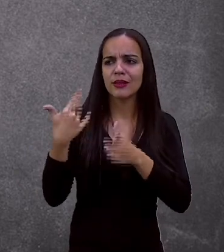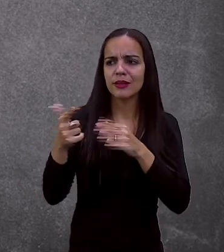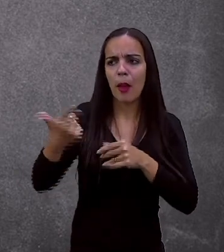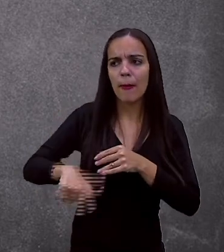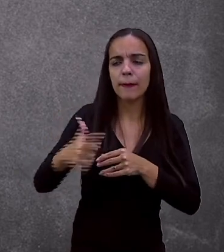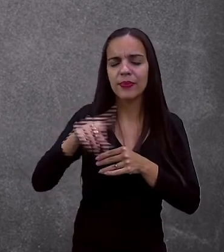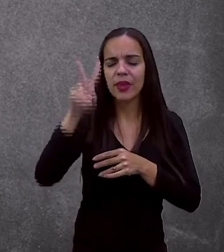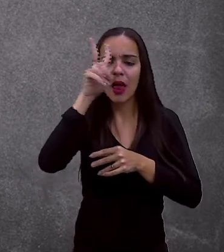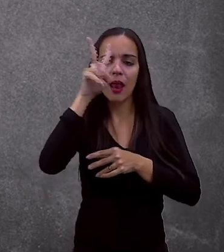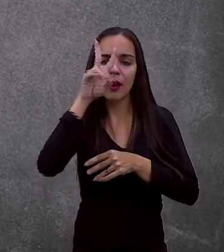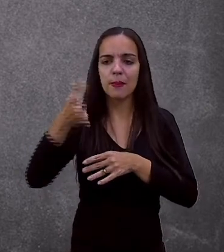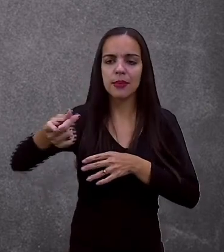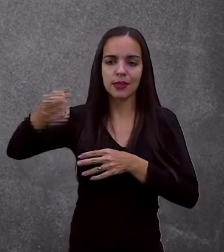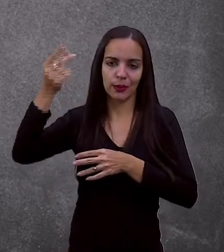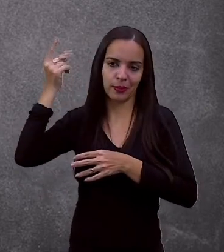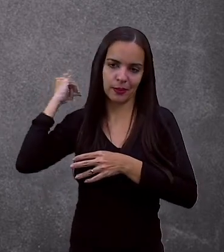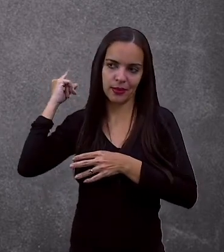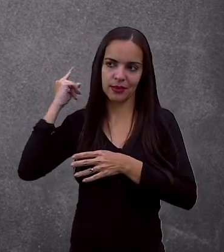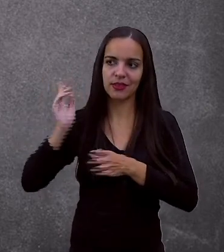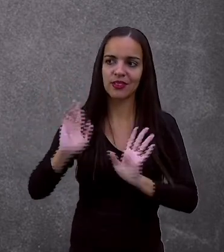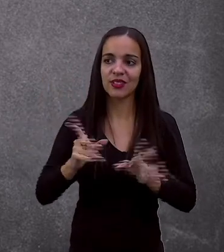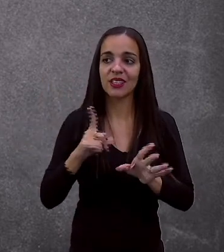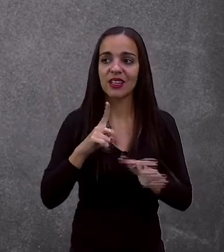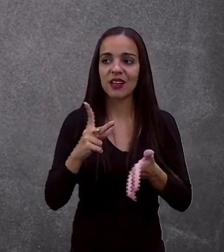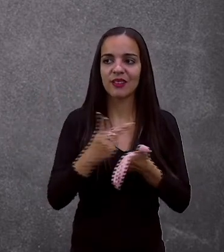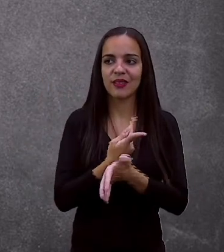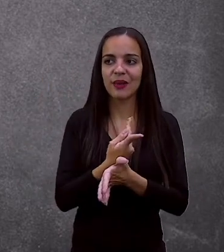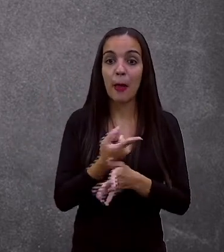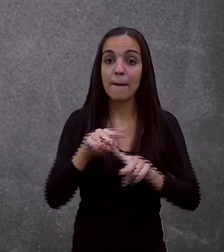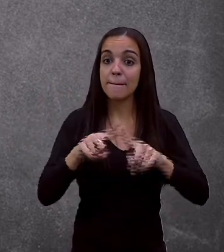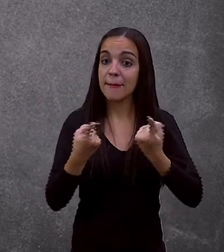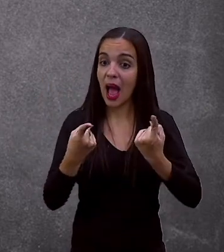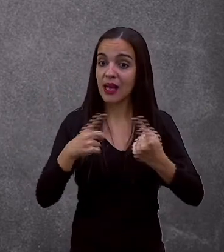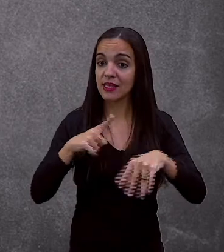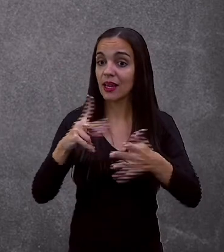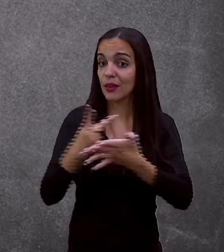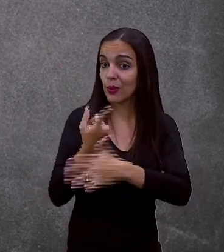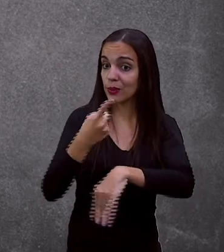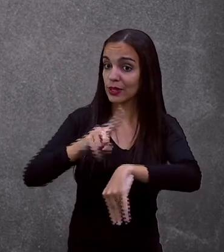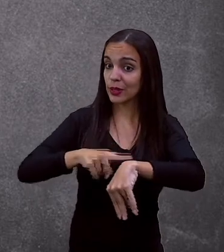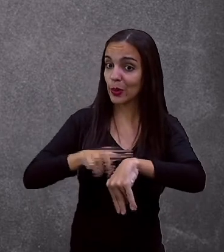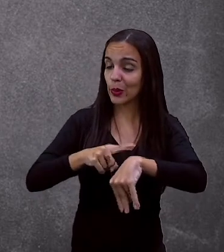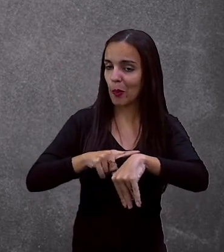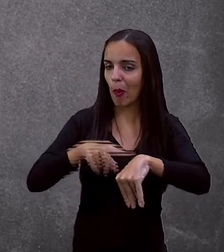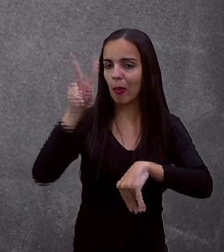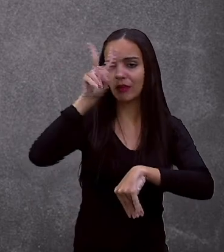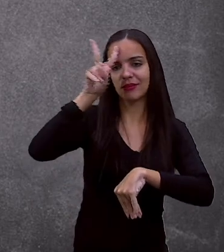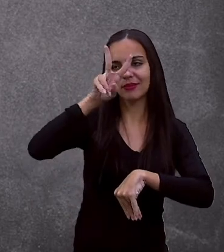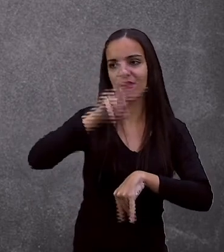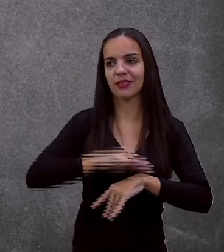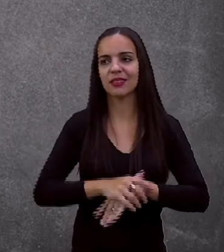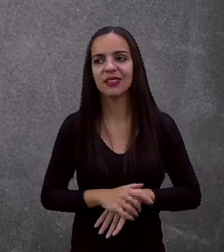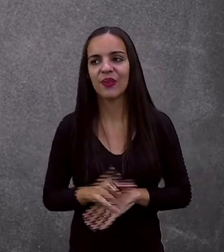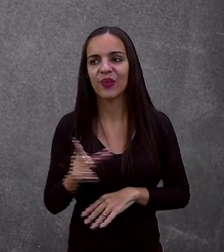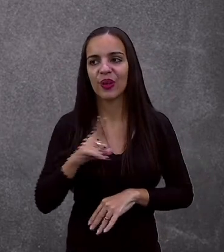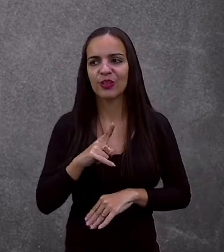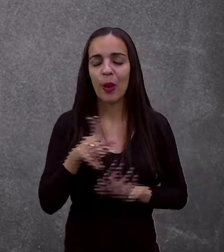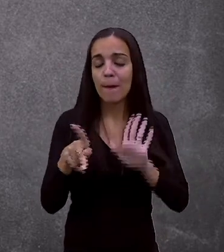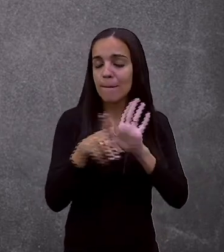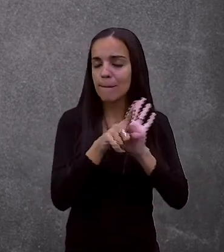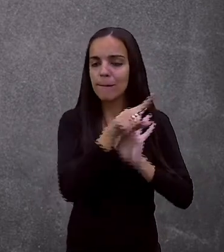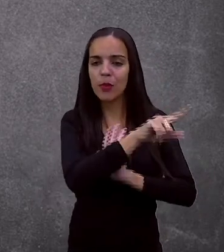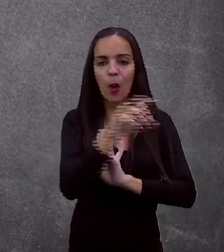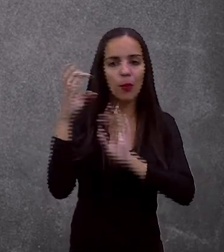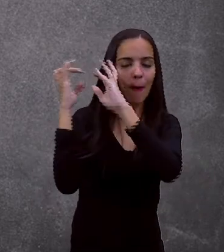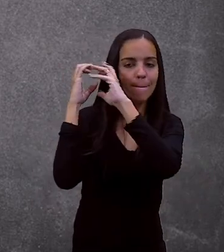Aquela lembrança. Então. Não foi. Que isso aconteceu naquele momento da história. Olha como que entra a questão do tempo psicológico